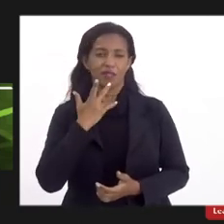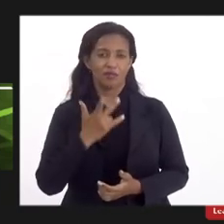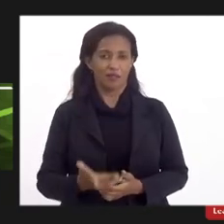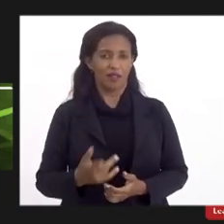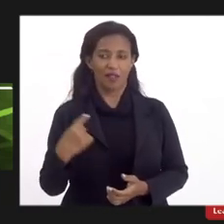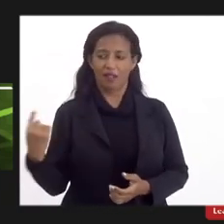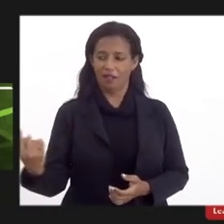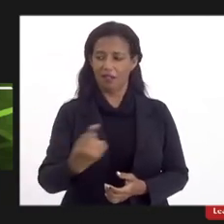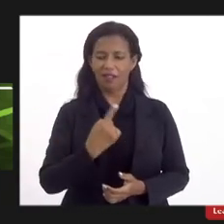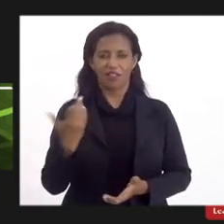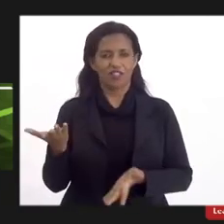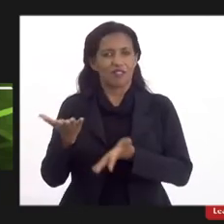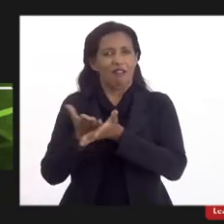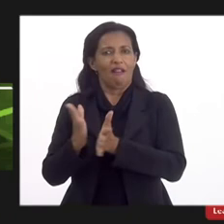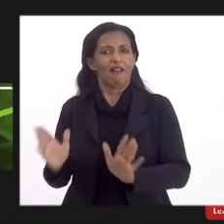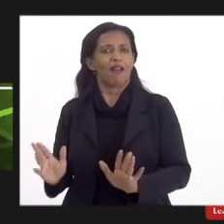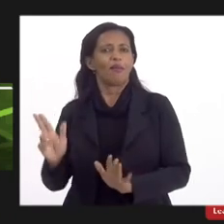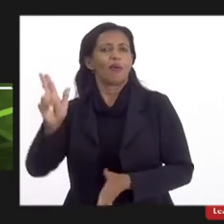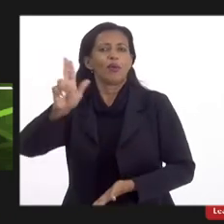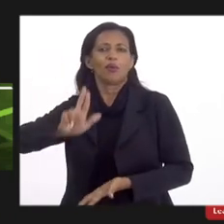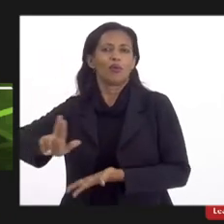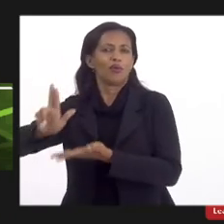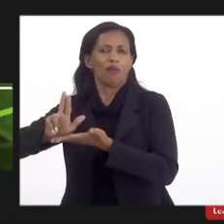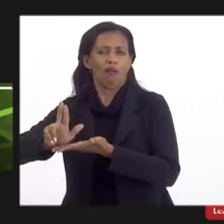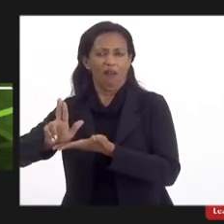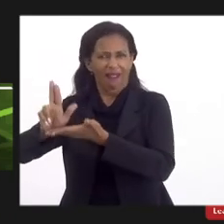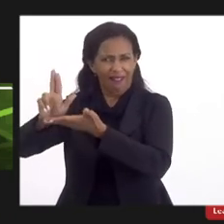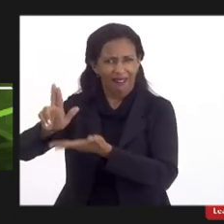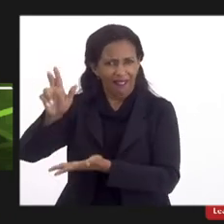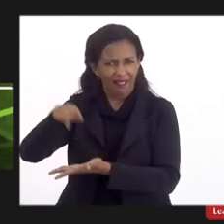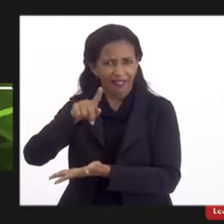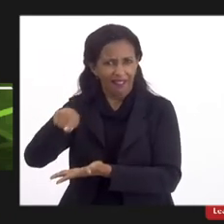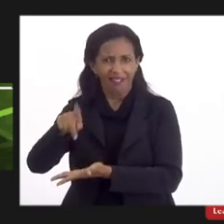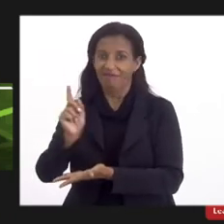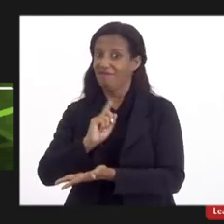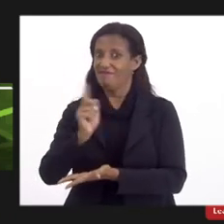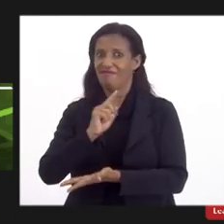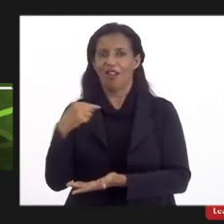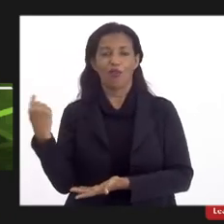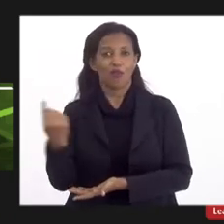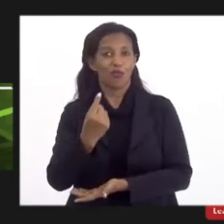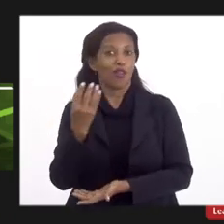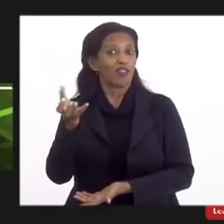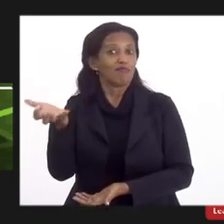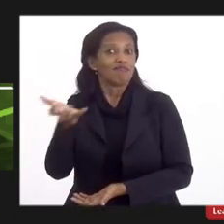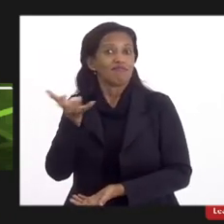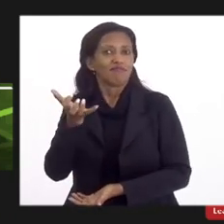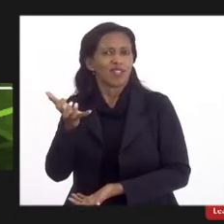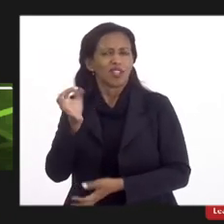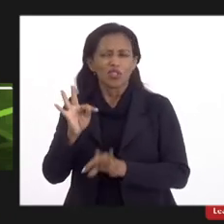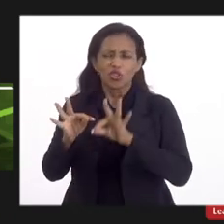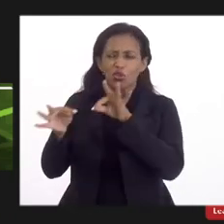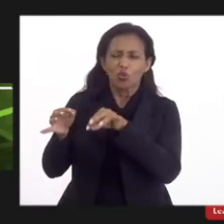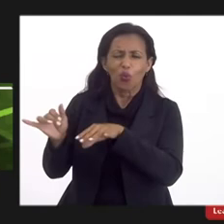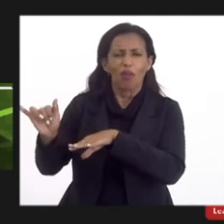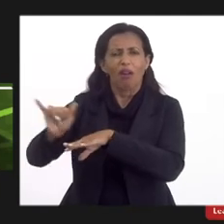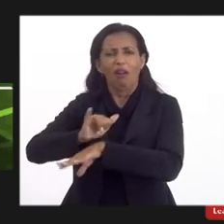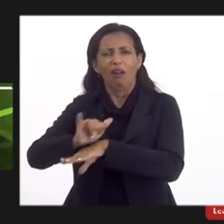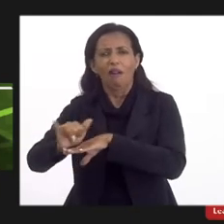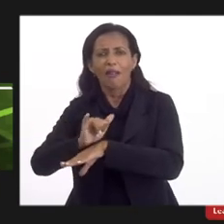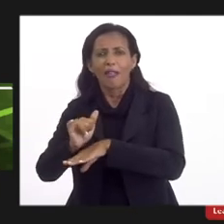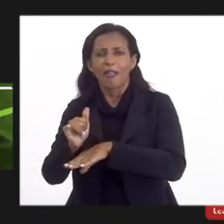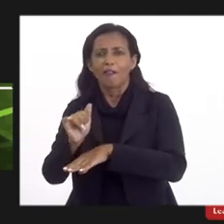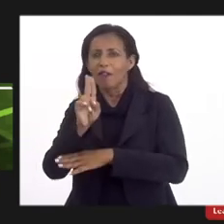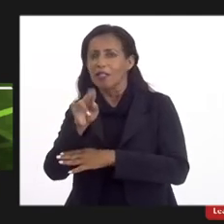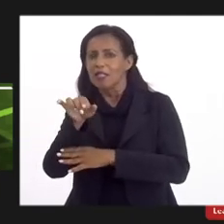a gente tá acabando com uma universidade não nós não estamos acabando com uma universidade nós tentamos de todo jeito fazer a